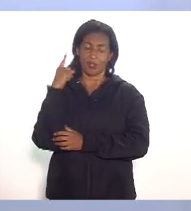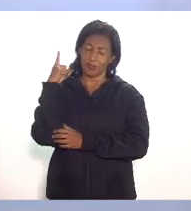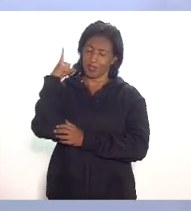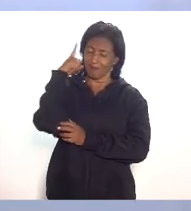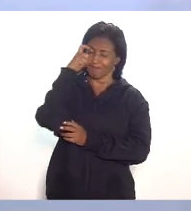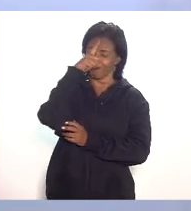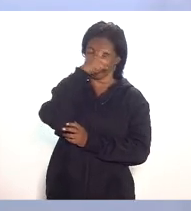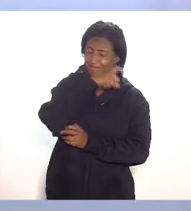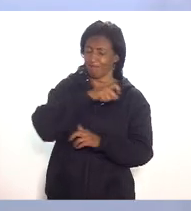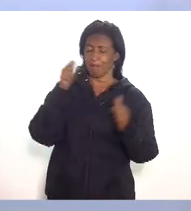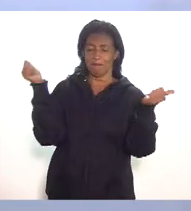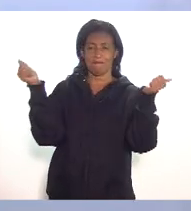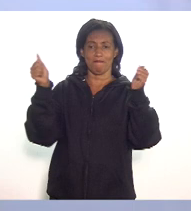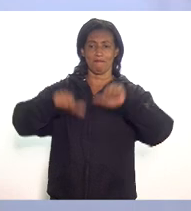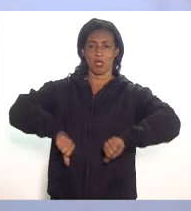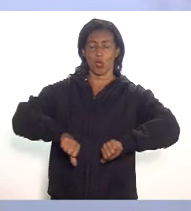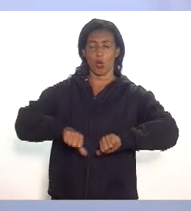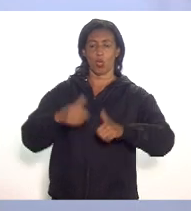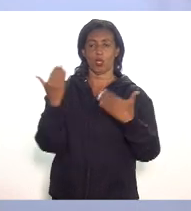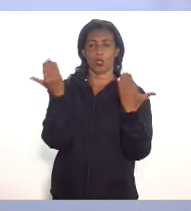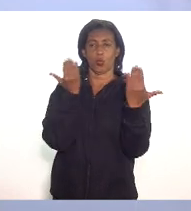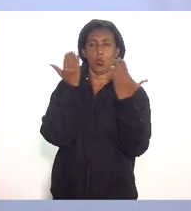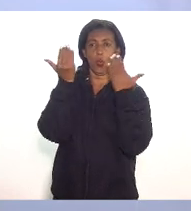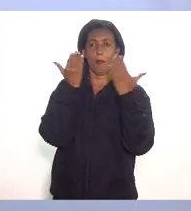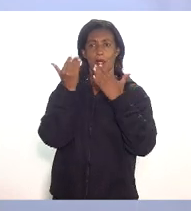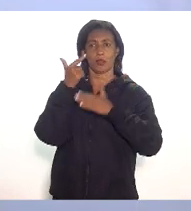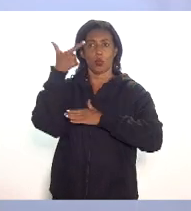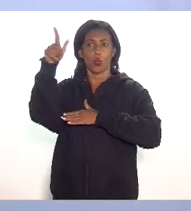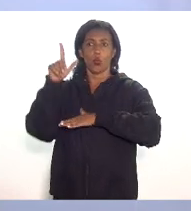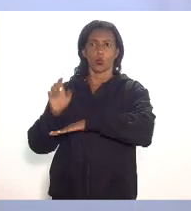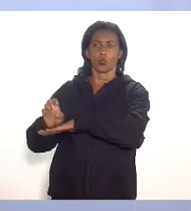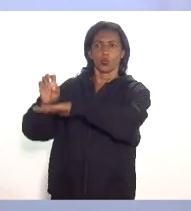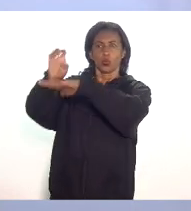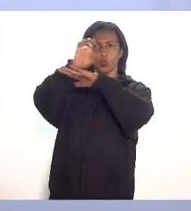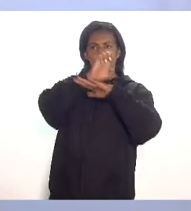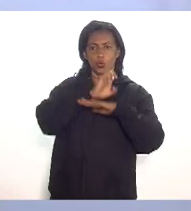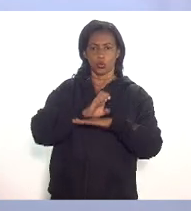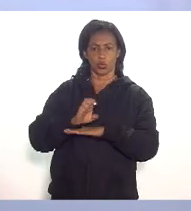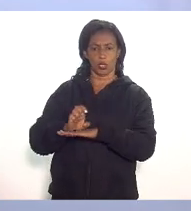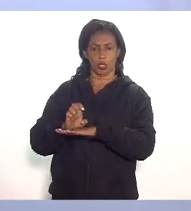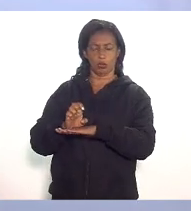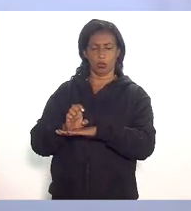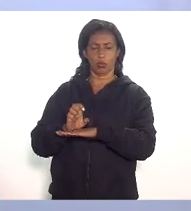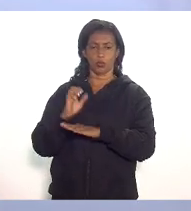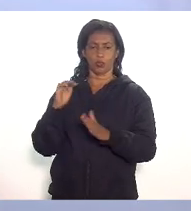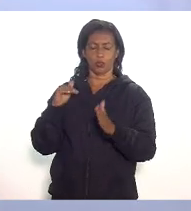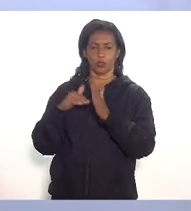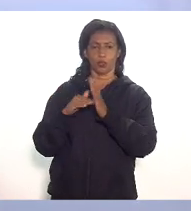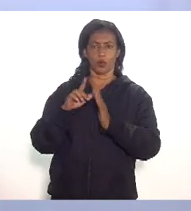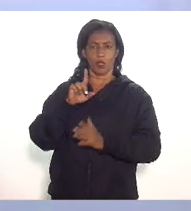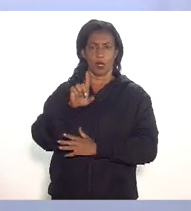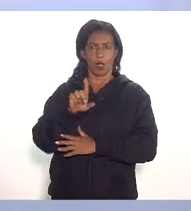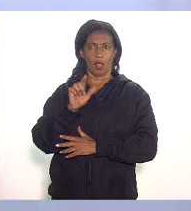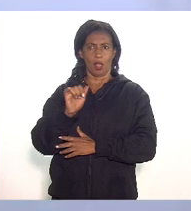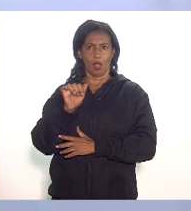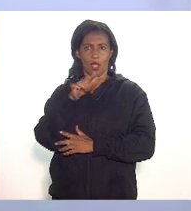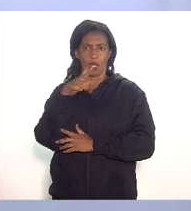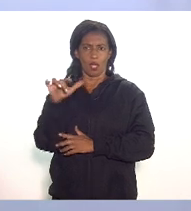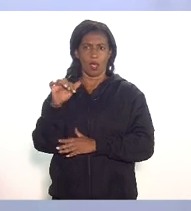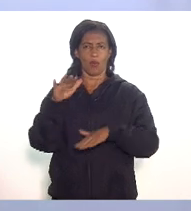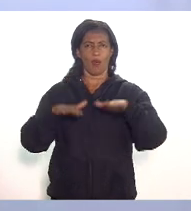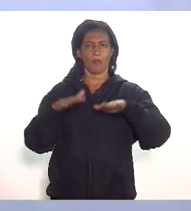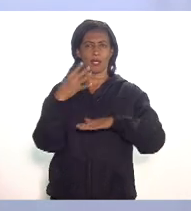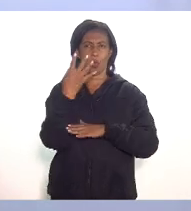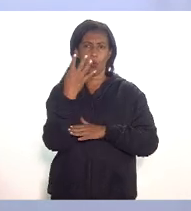pior em comparação com outros estados o último leilão que nós tivemos apesar de 40%